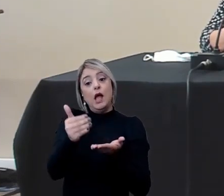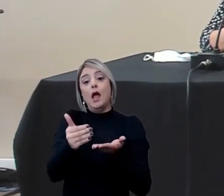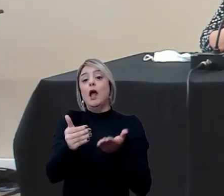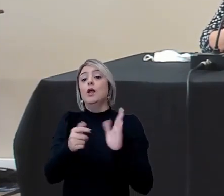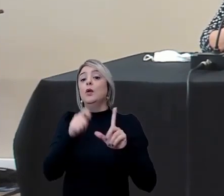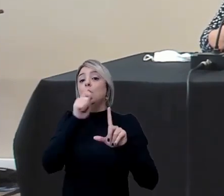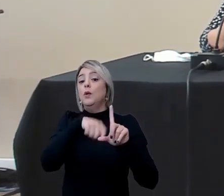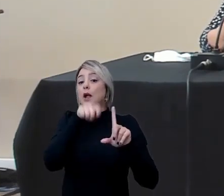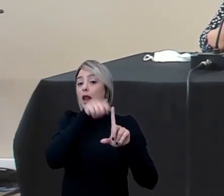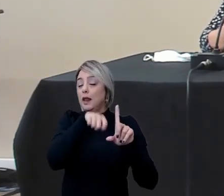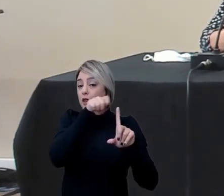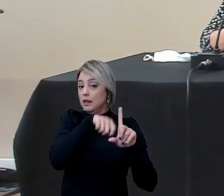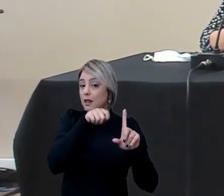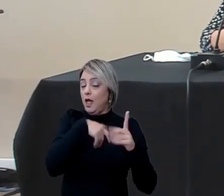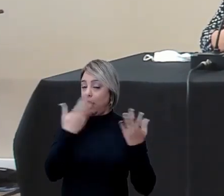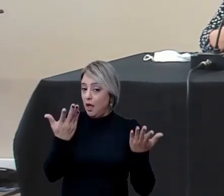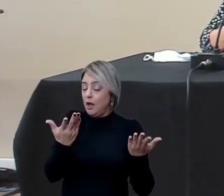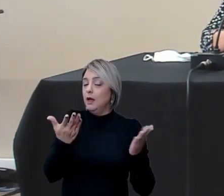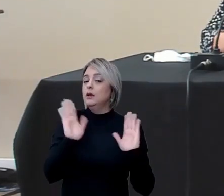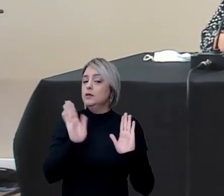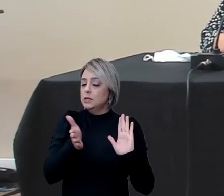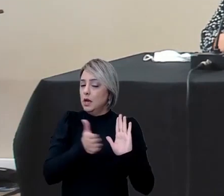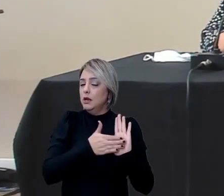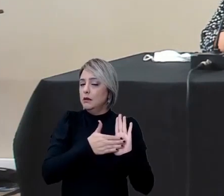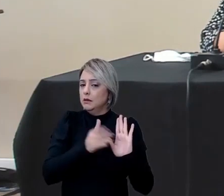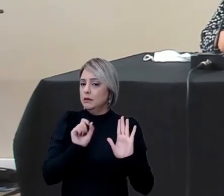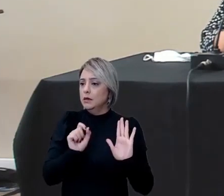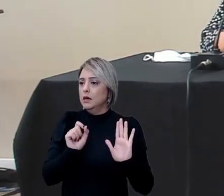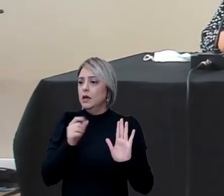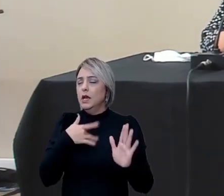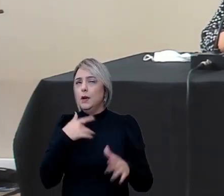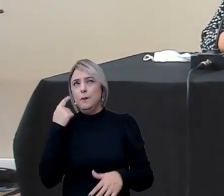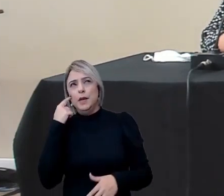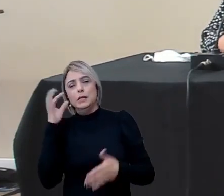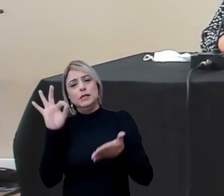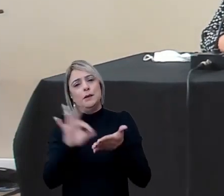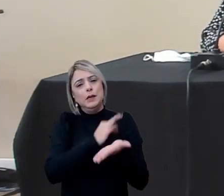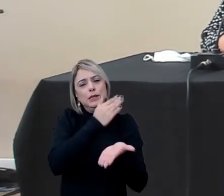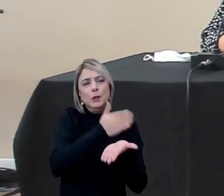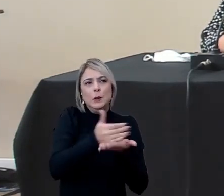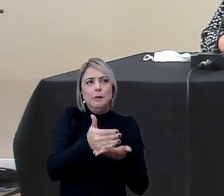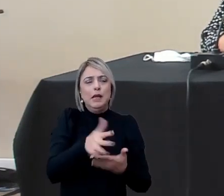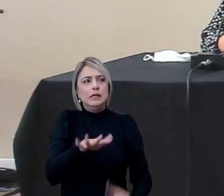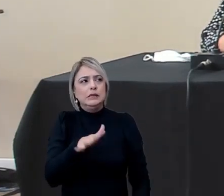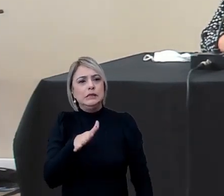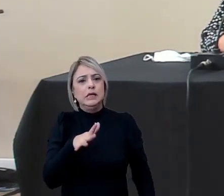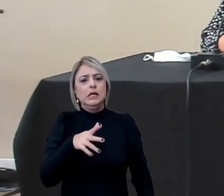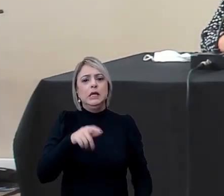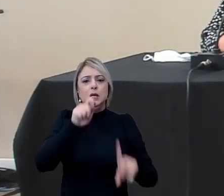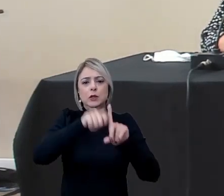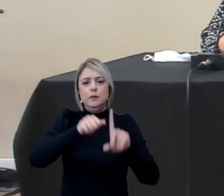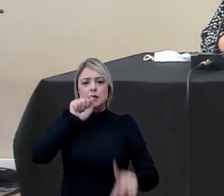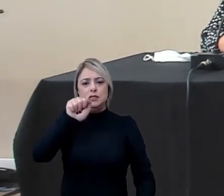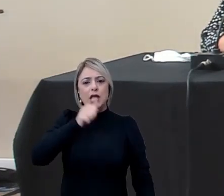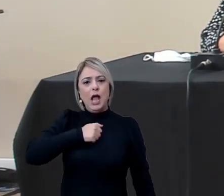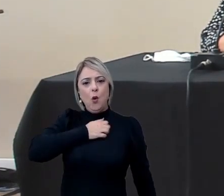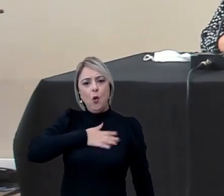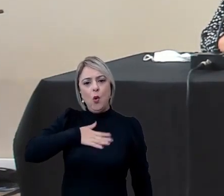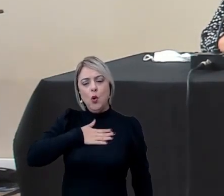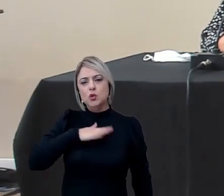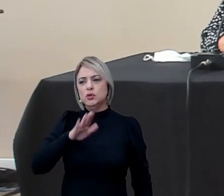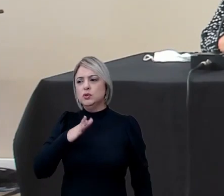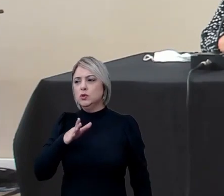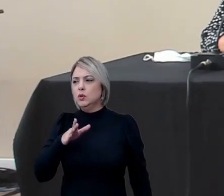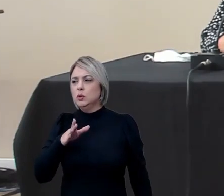calendário previamente estabelecido eu acho que a matrícula começa se não me engano em agosto ou